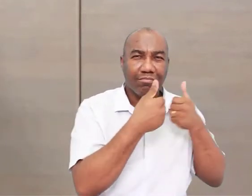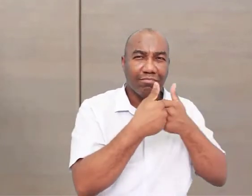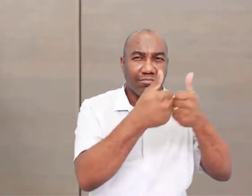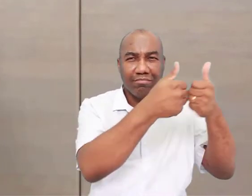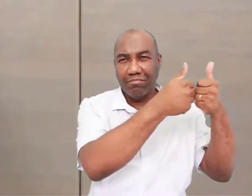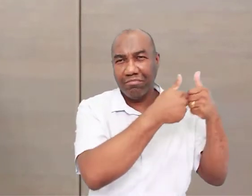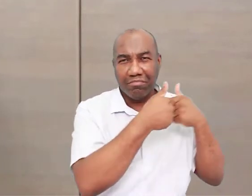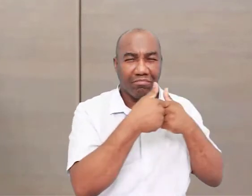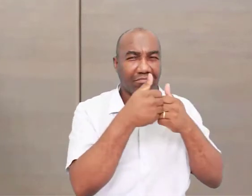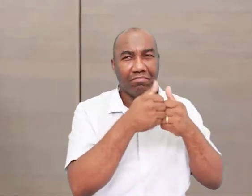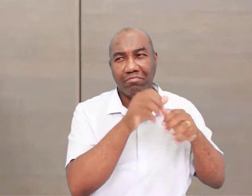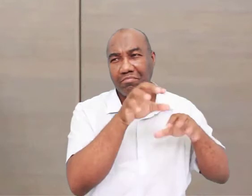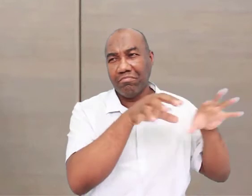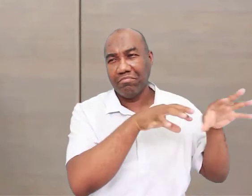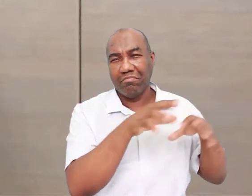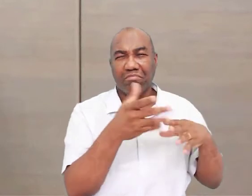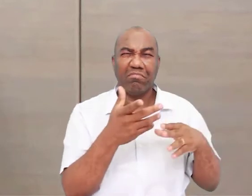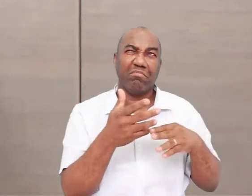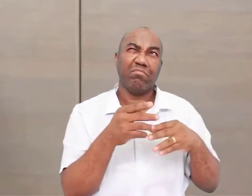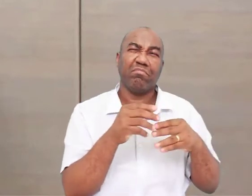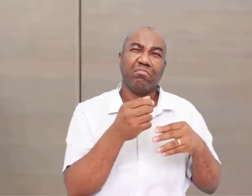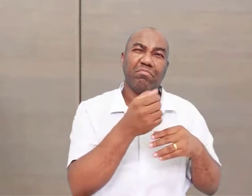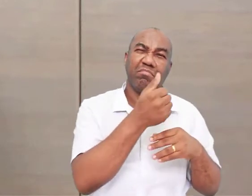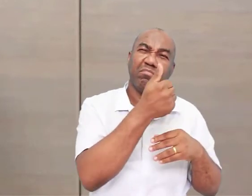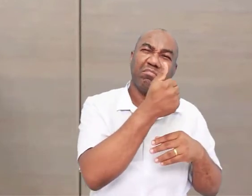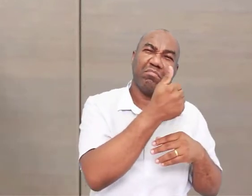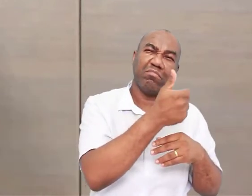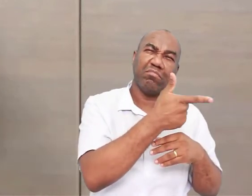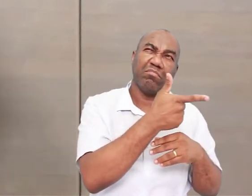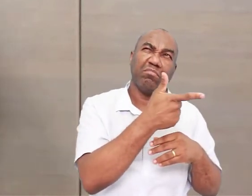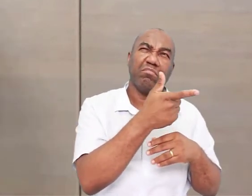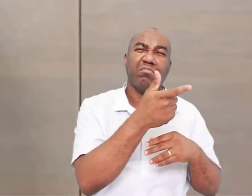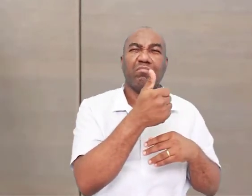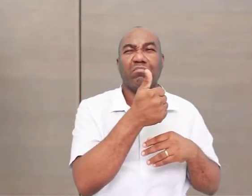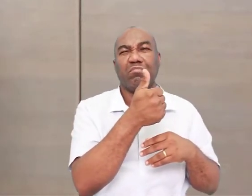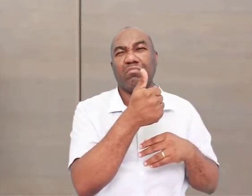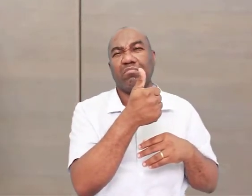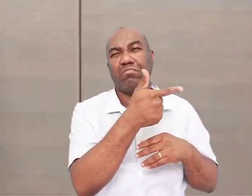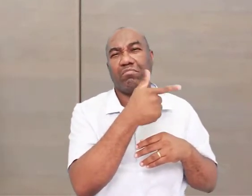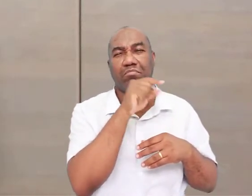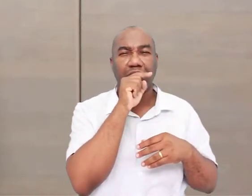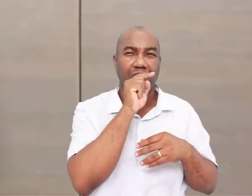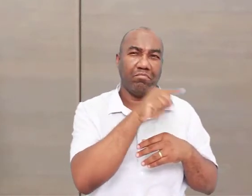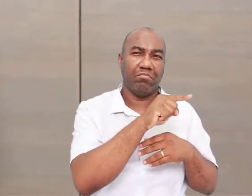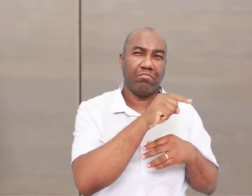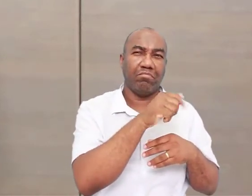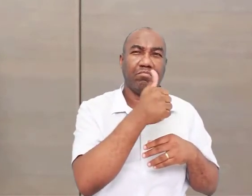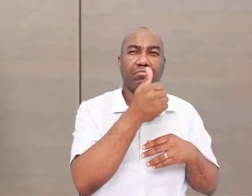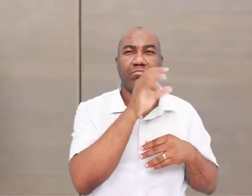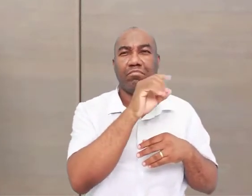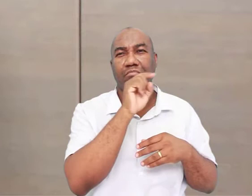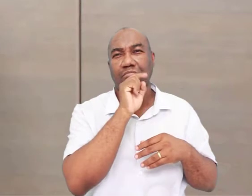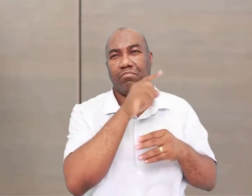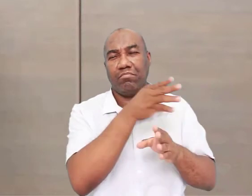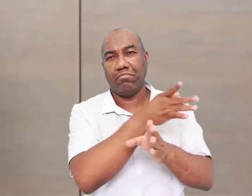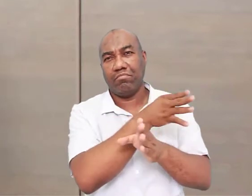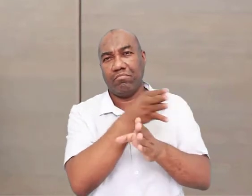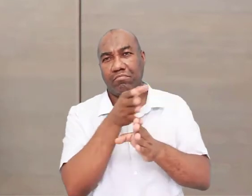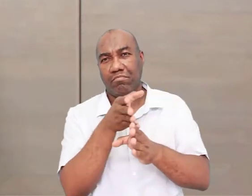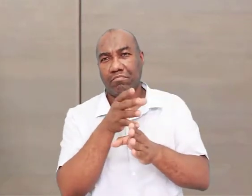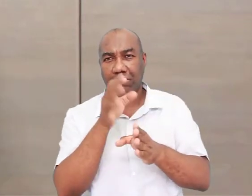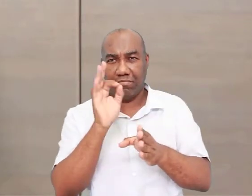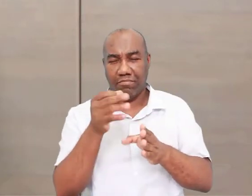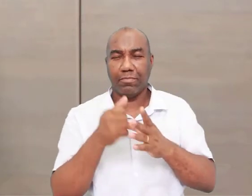anos, até de 12 a 10 mil anos antes de Cristo, todos os continentes já estavam habitados.